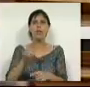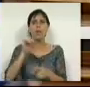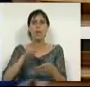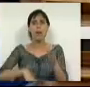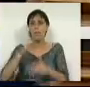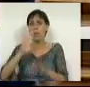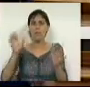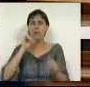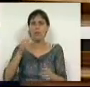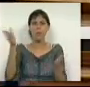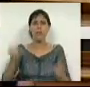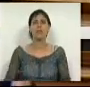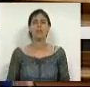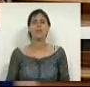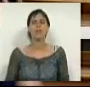primeira prova. Muito obrigada.